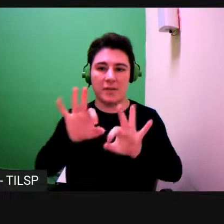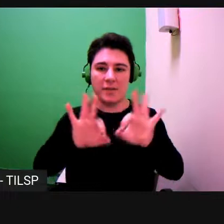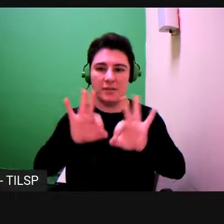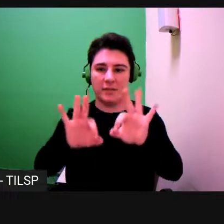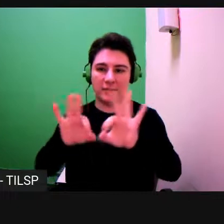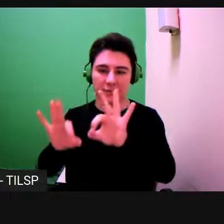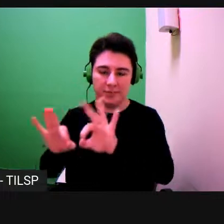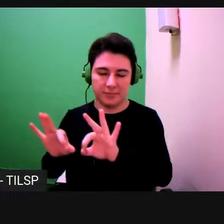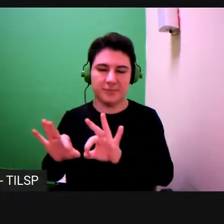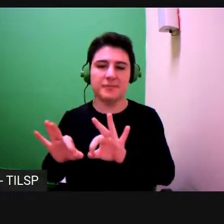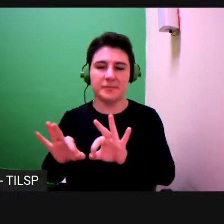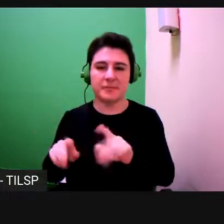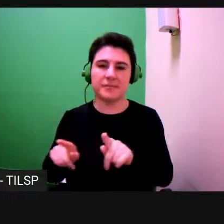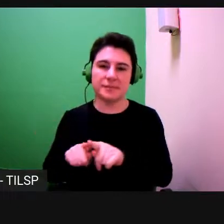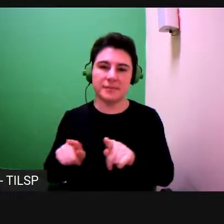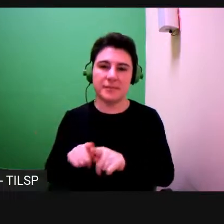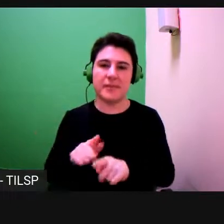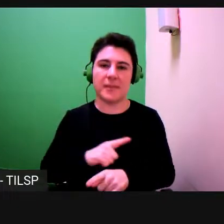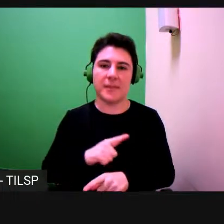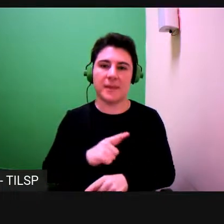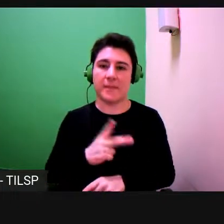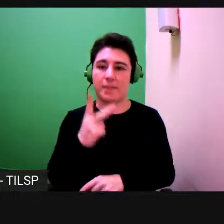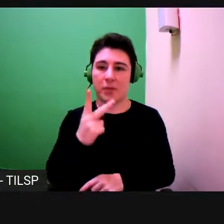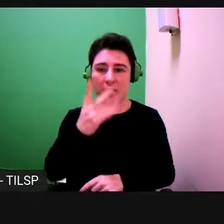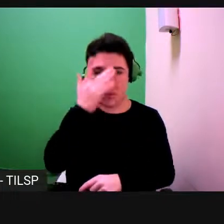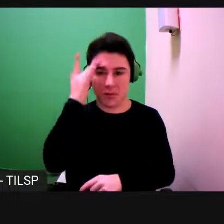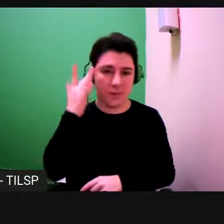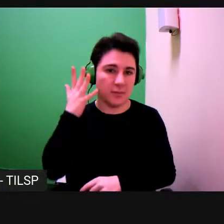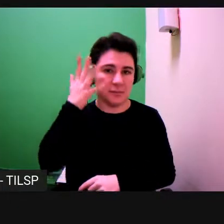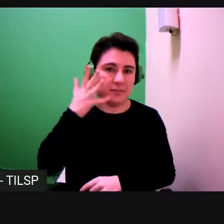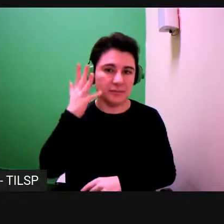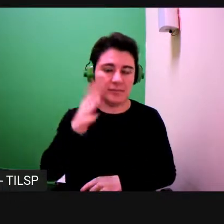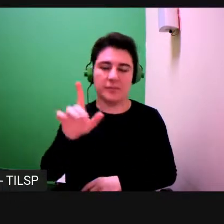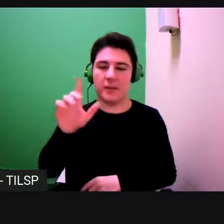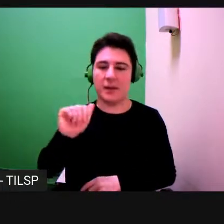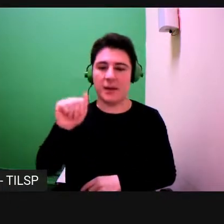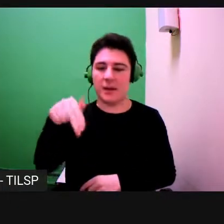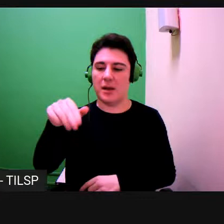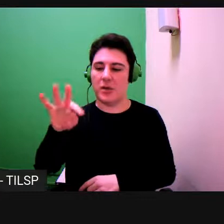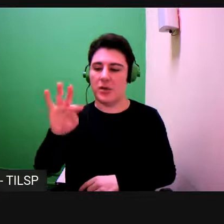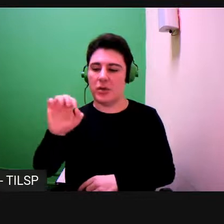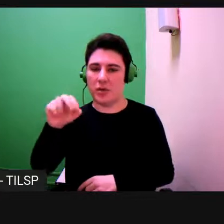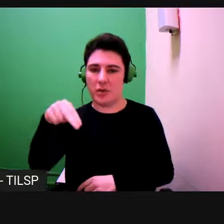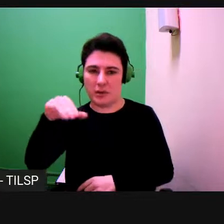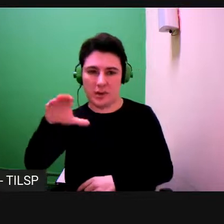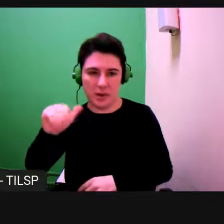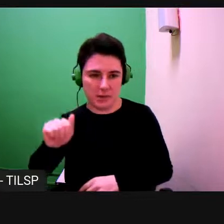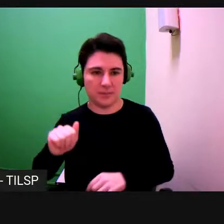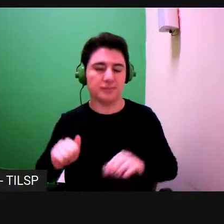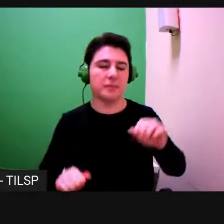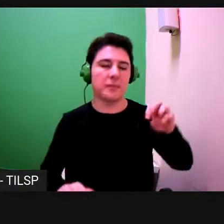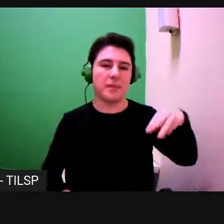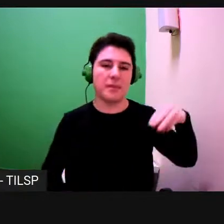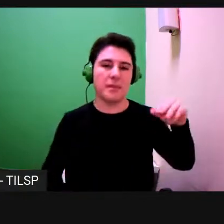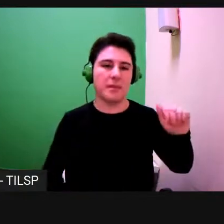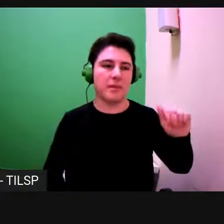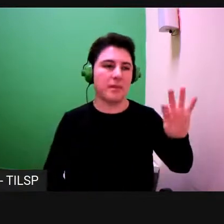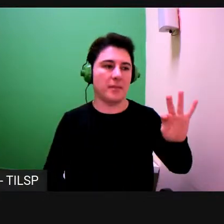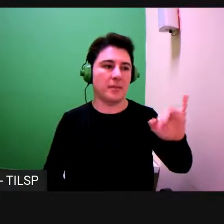e, sobretudo, as conferencistas de hoje, a professora doutora Antônia Coutinho e doutora Matilde Gonçalves.